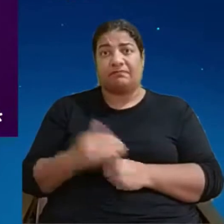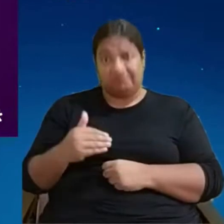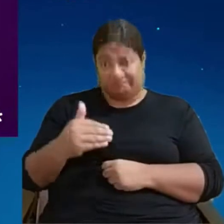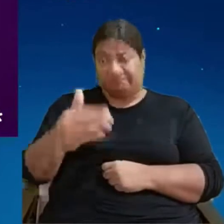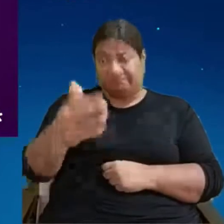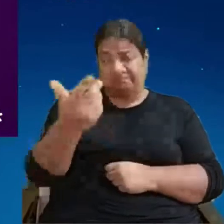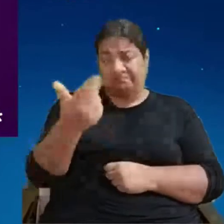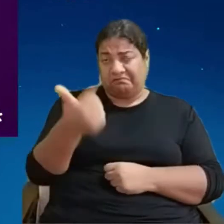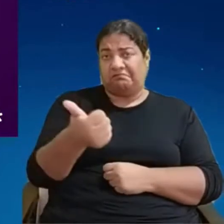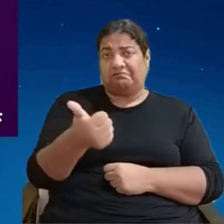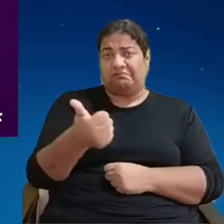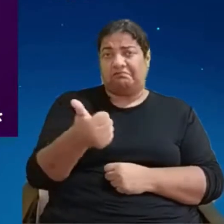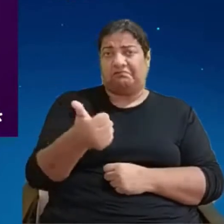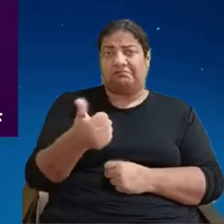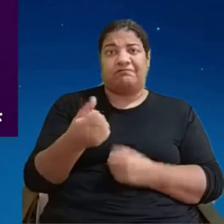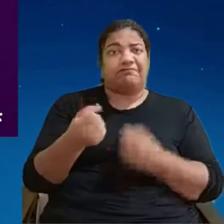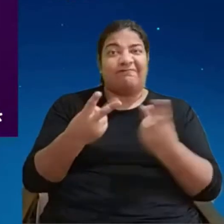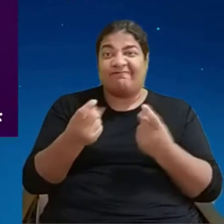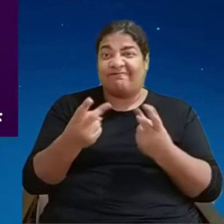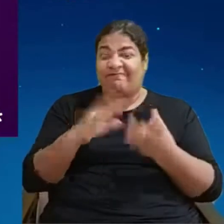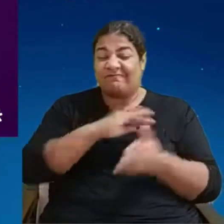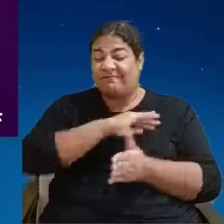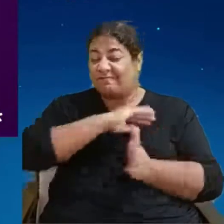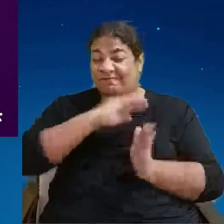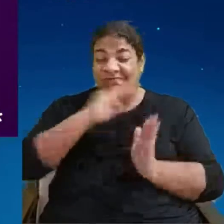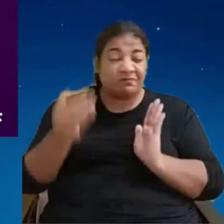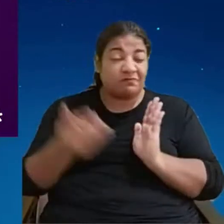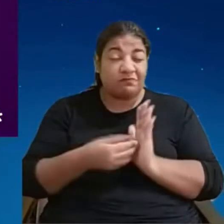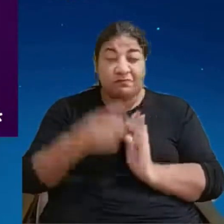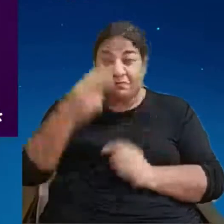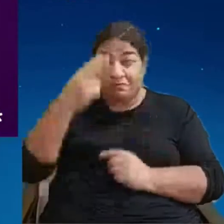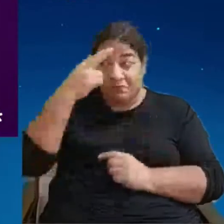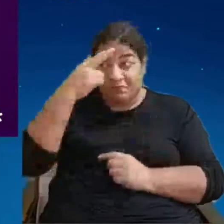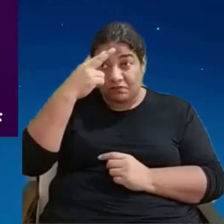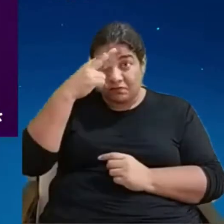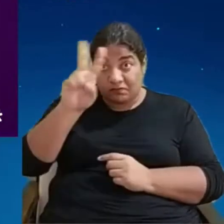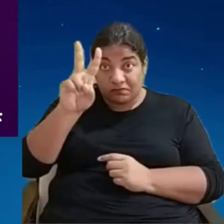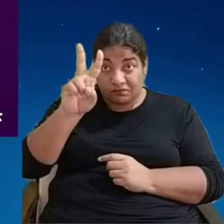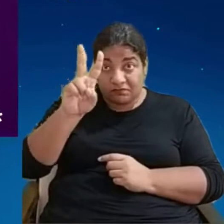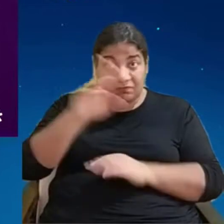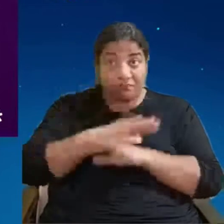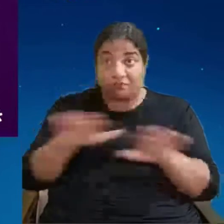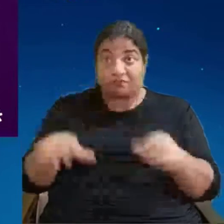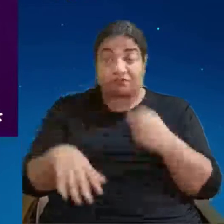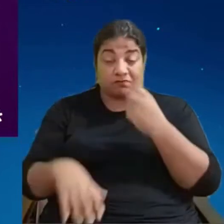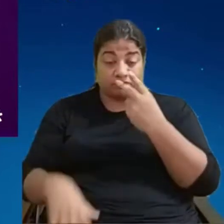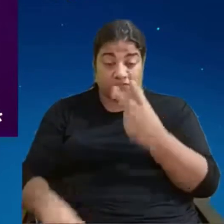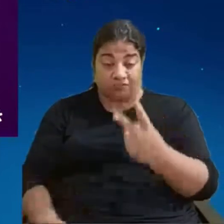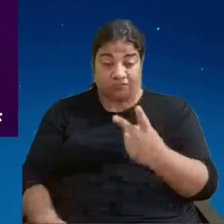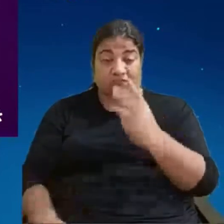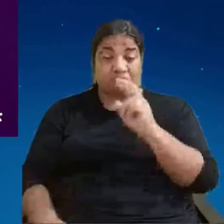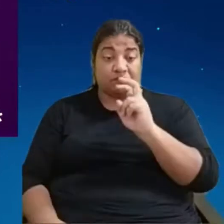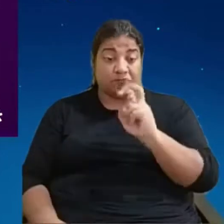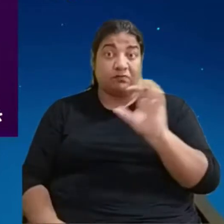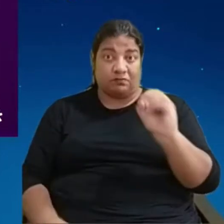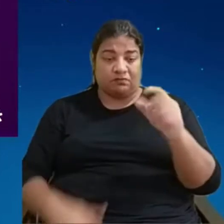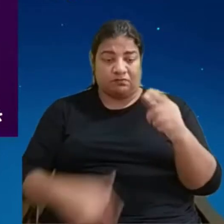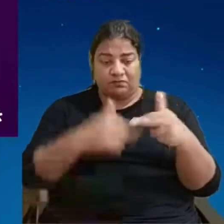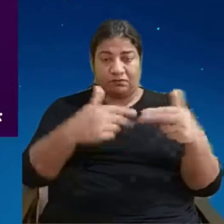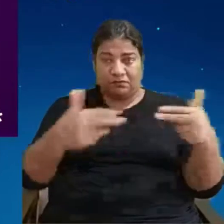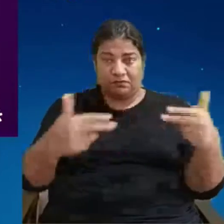vendeu tudo em dois dias 250 peças em dois dias sendo que cada comprador poderia ter no máximo três peças